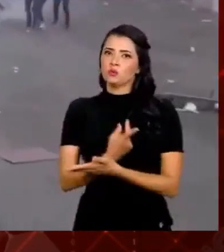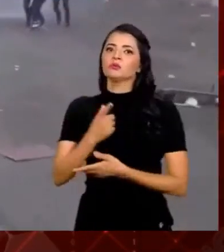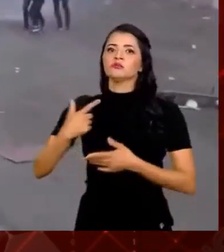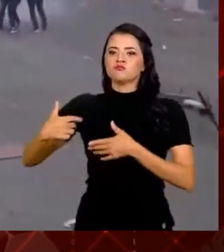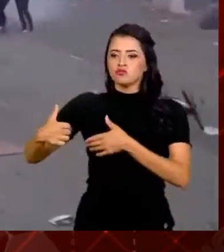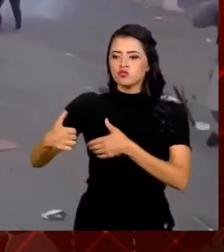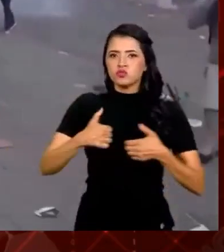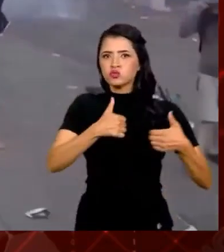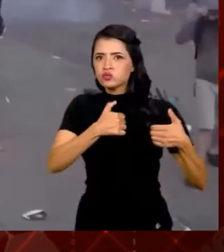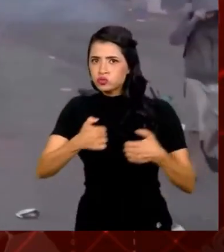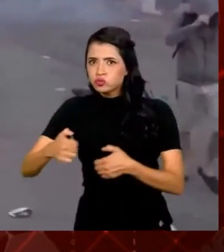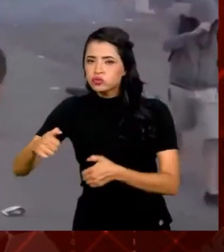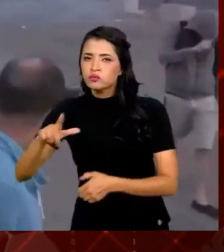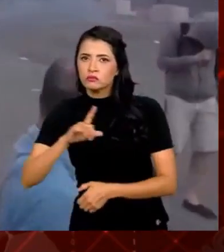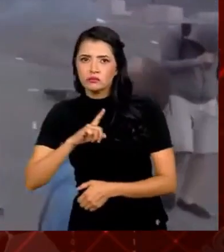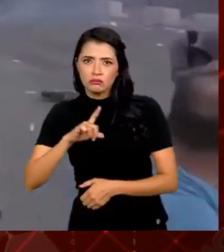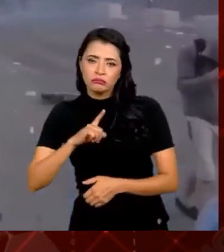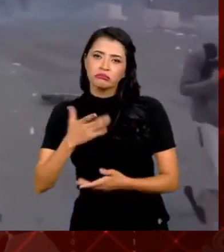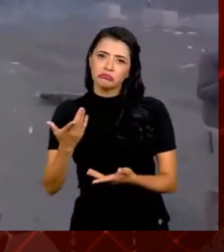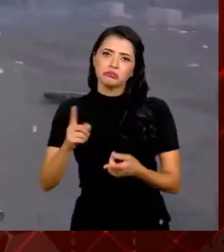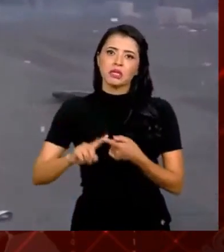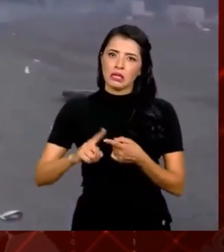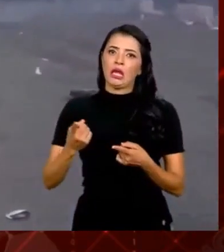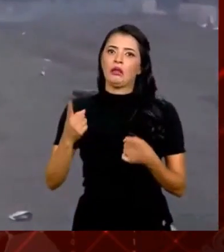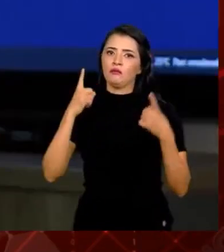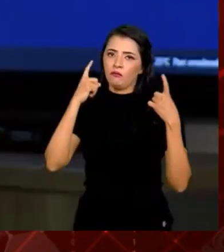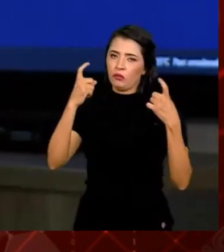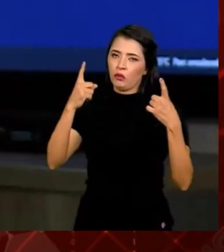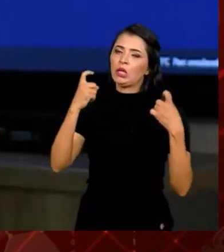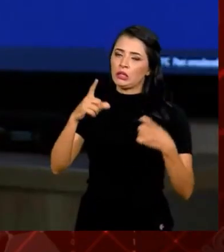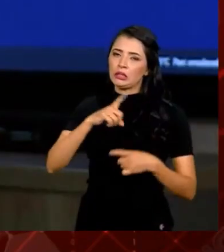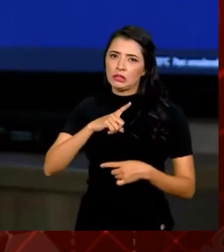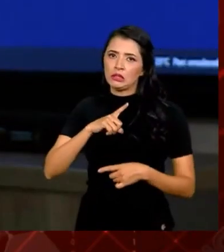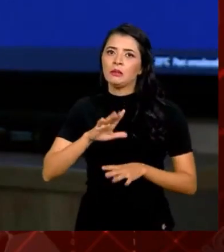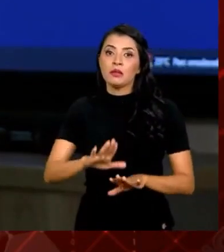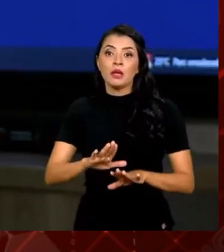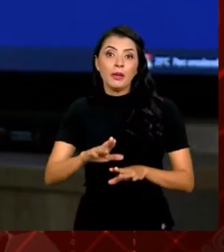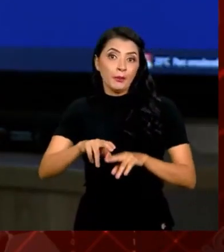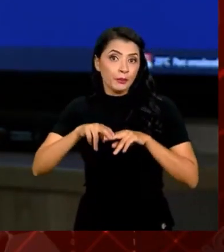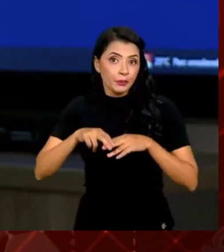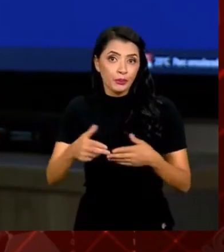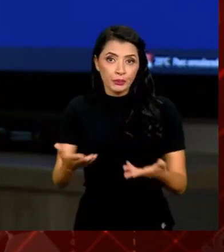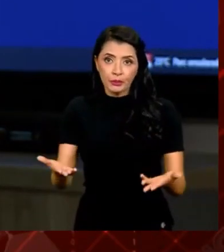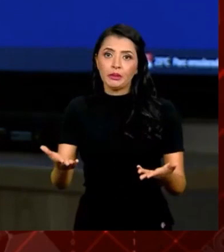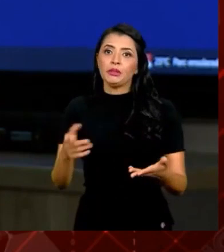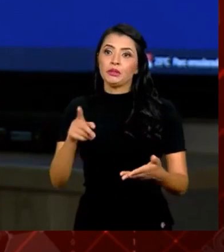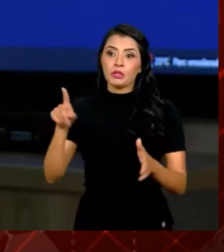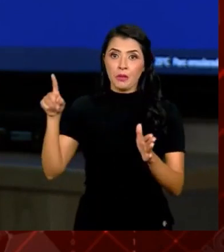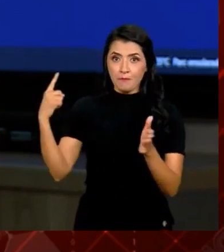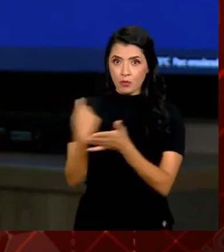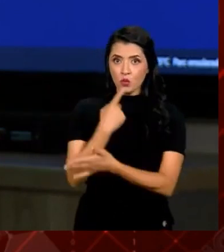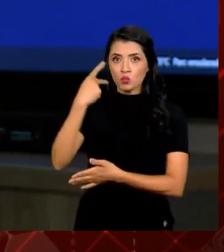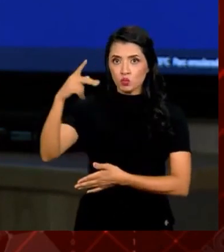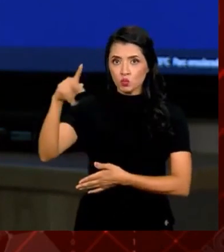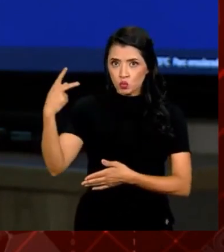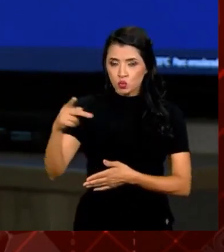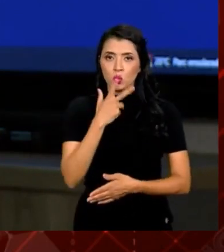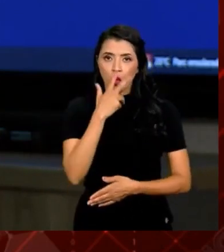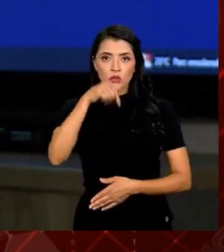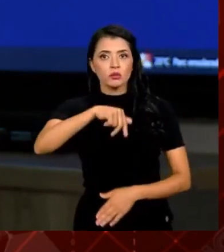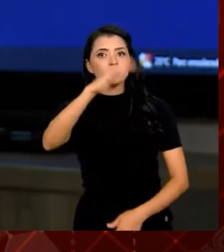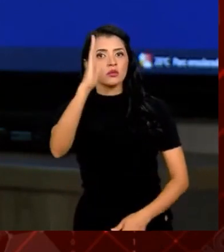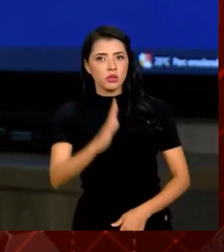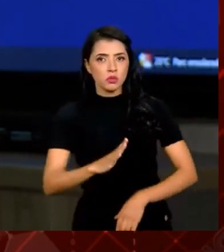conflitos, mesmo que são conflitos que envolvem um certo grau de violência. Por isso, Ushua, e aí a tua pergunta. Boa tarde, Marcos